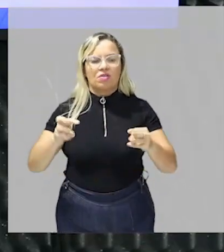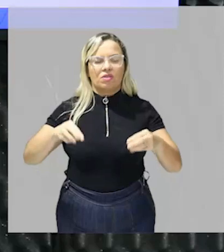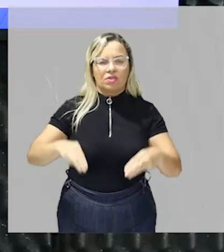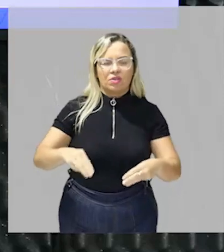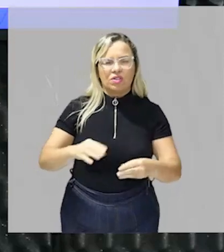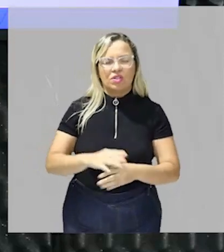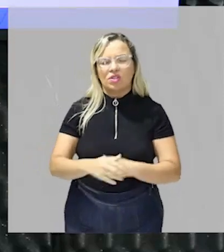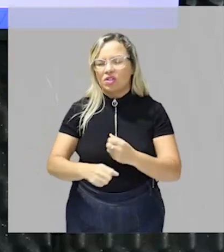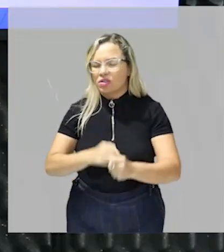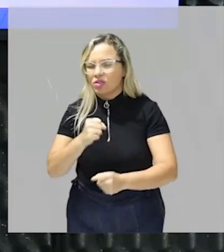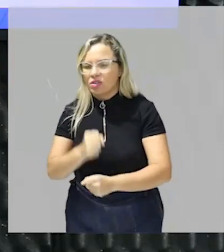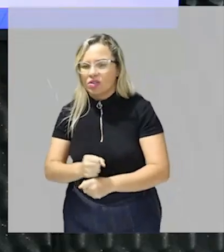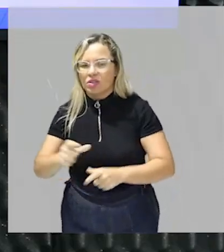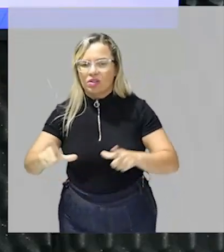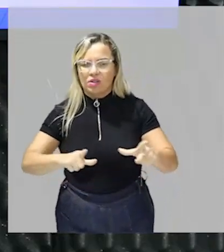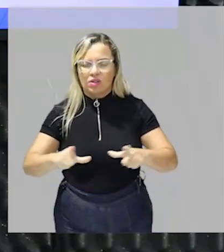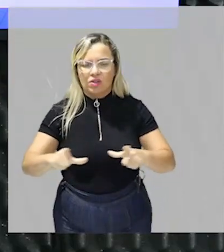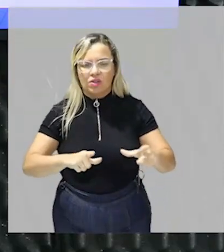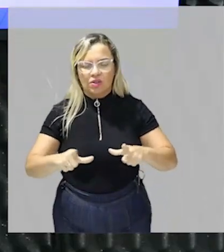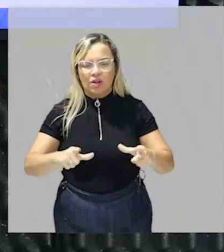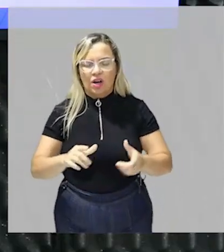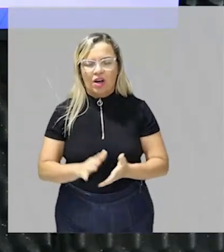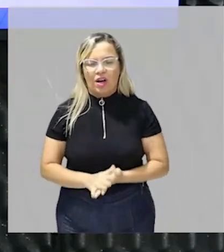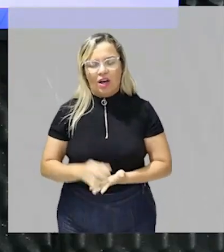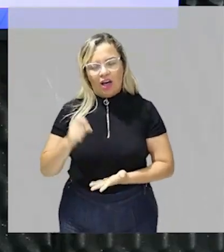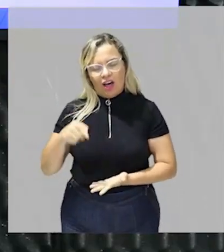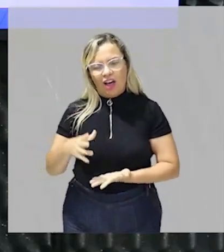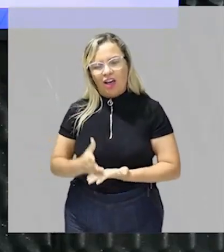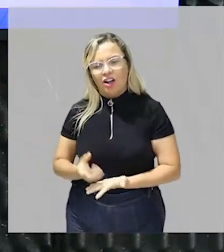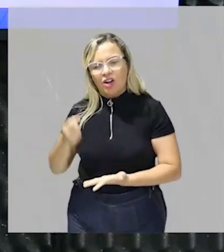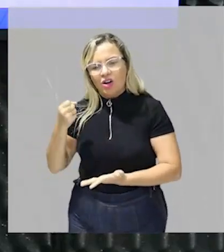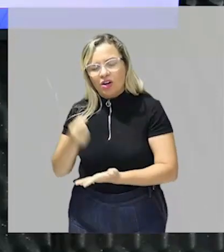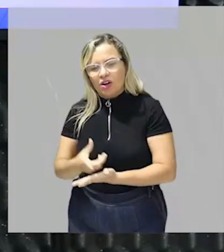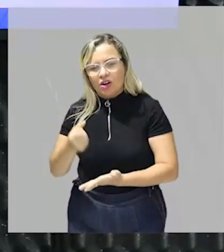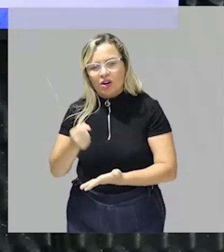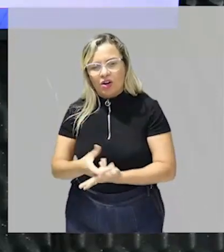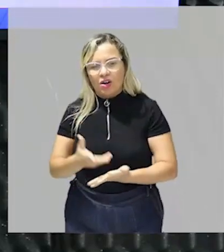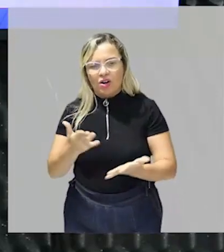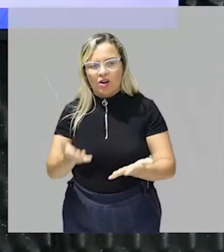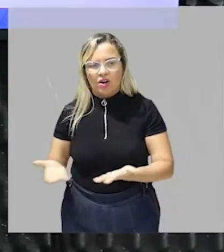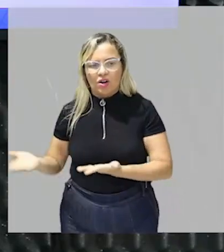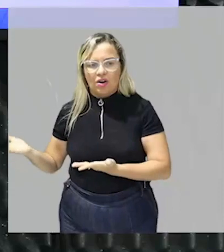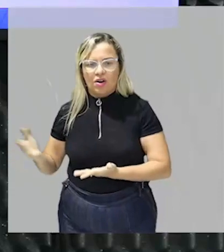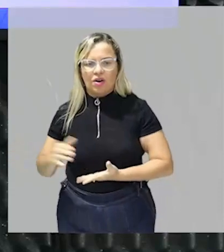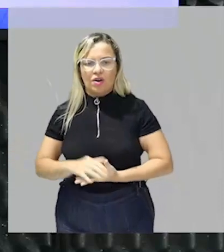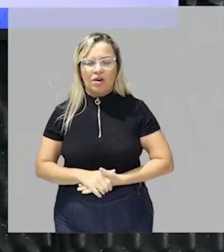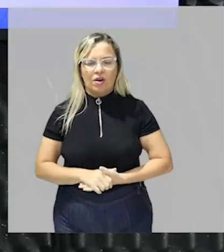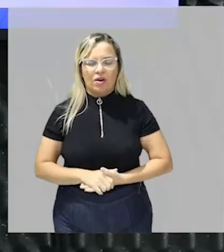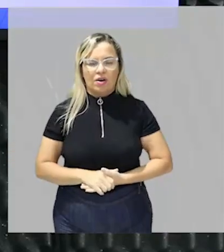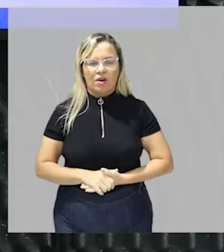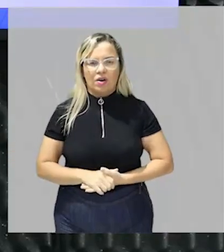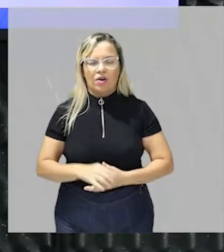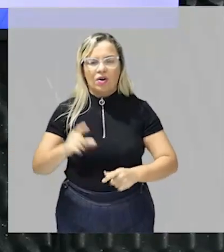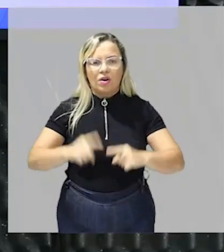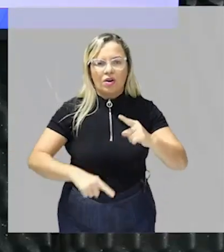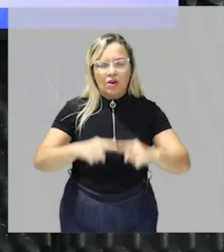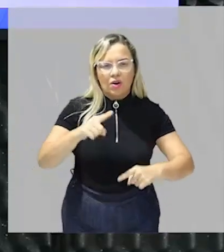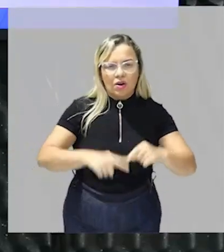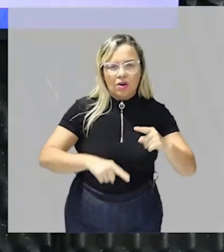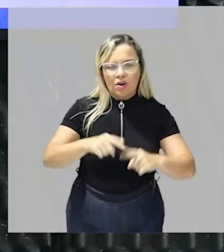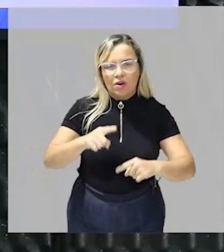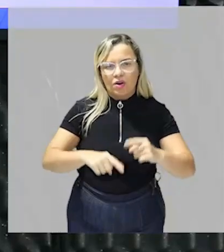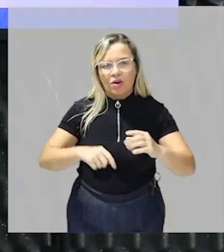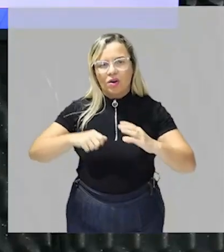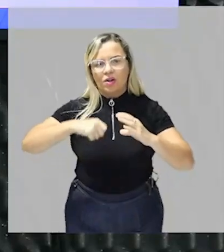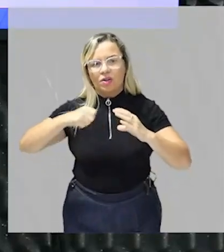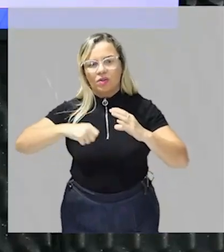ao fim de tantos anos de trabalho Orlando se deu o luxo de comprar um vídeo um aparelho de vídeo de reprodução